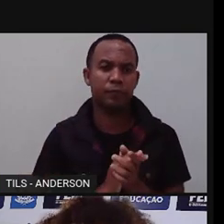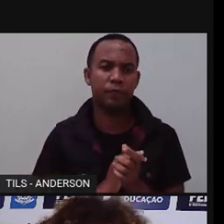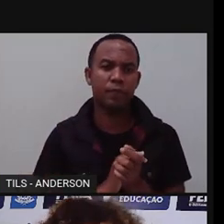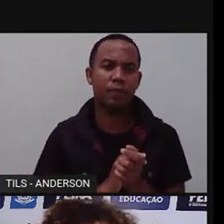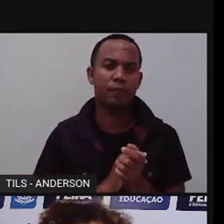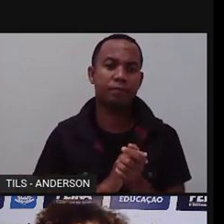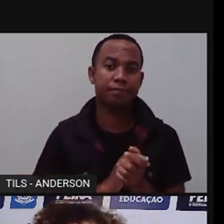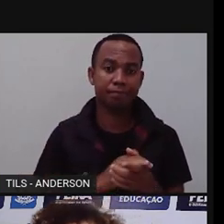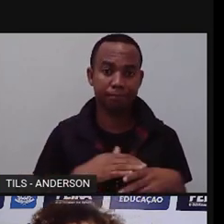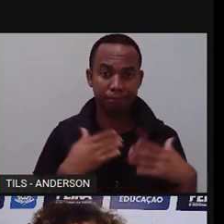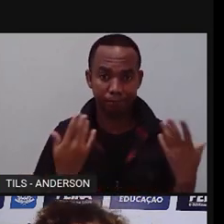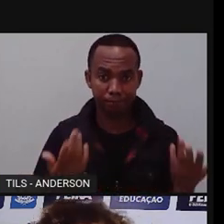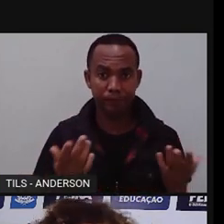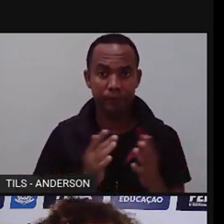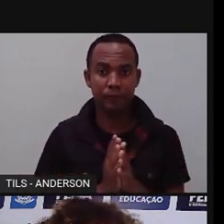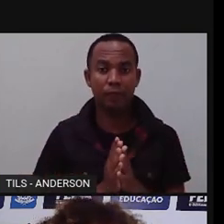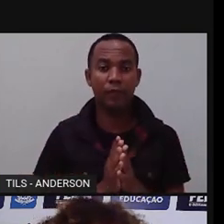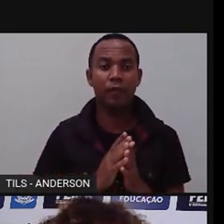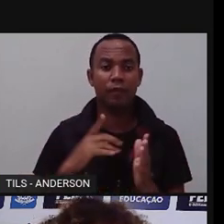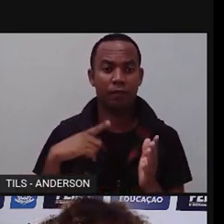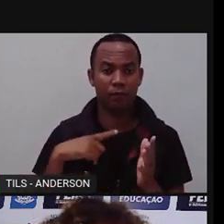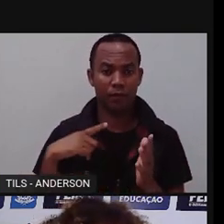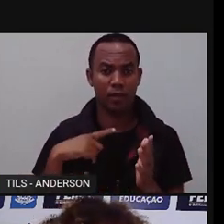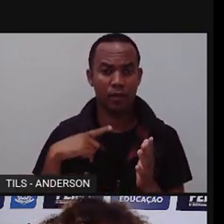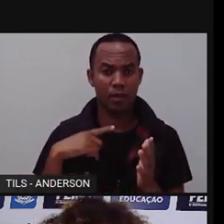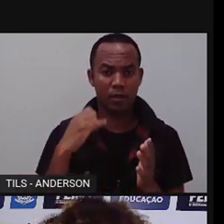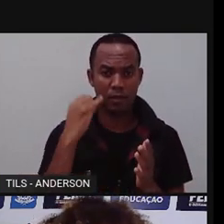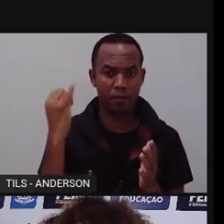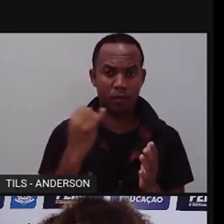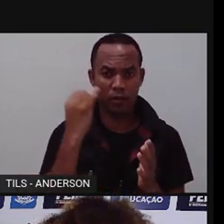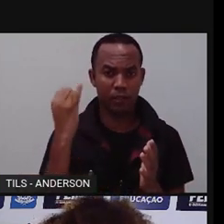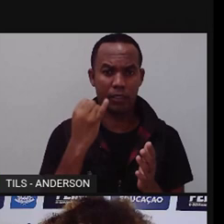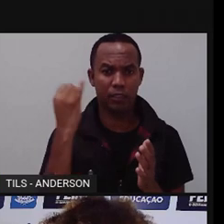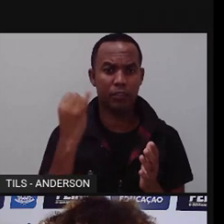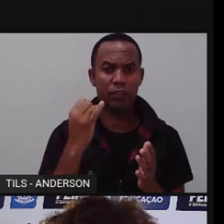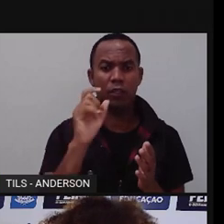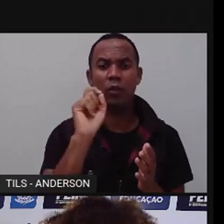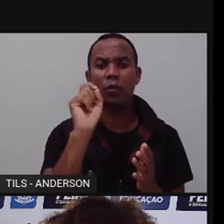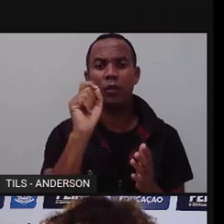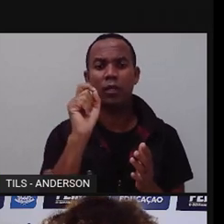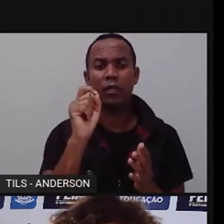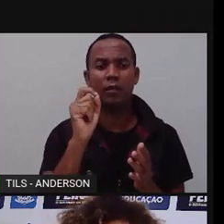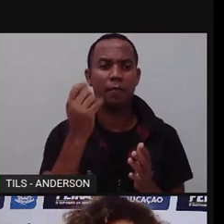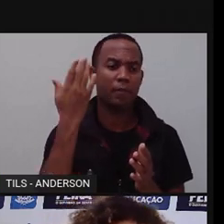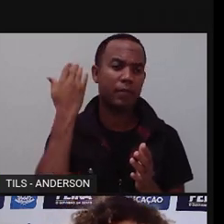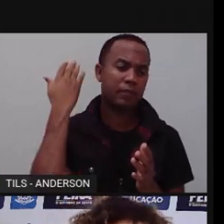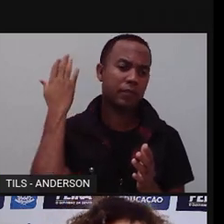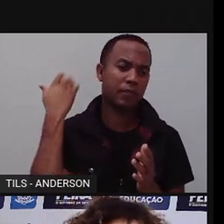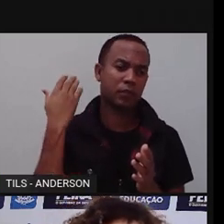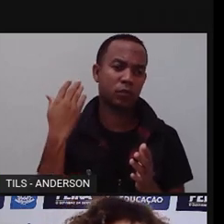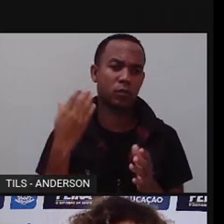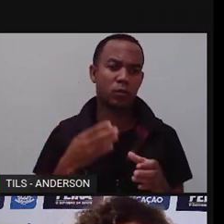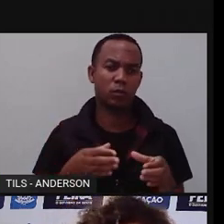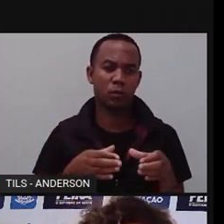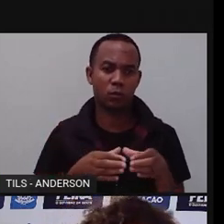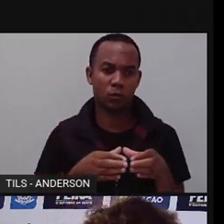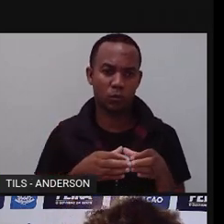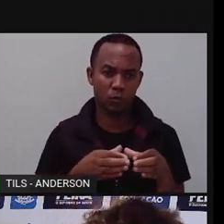Entretanto, né, a necessidade de aderirem ao catolicismo, lembra que a própria falou sobre isso? Que quando